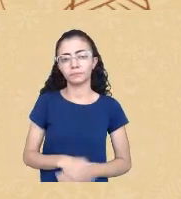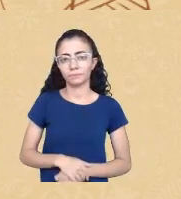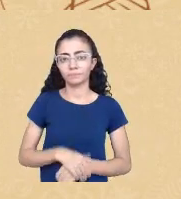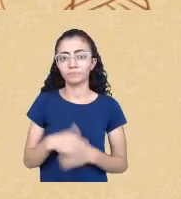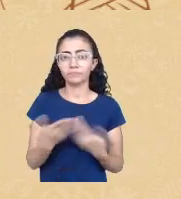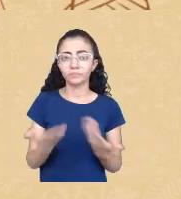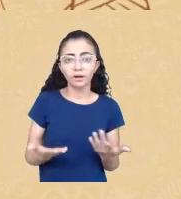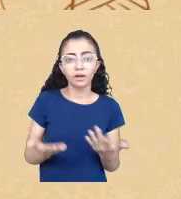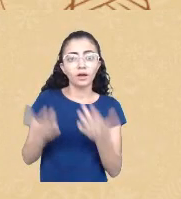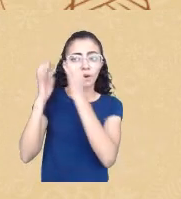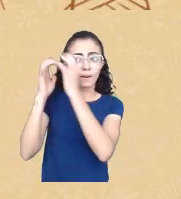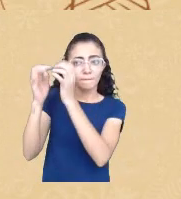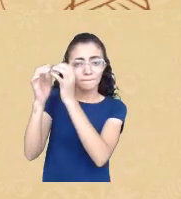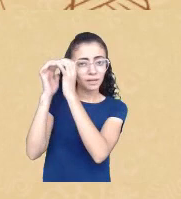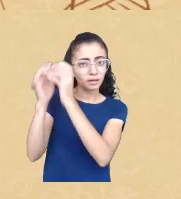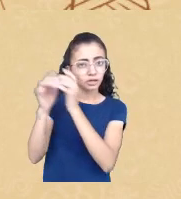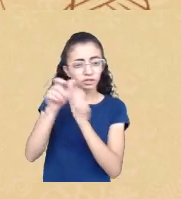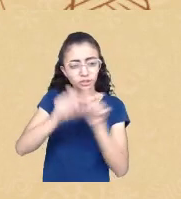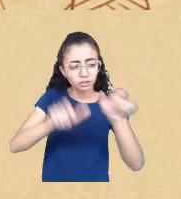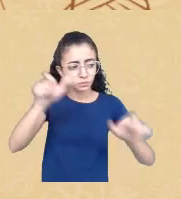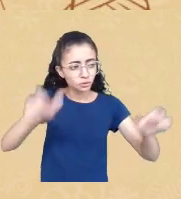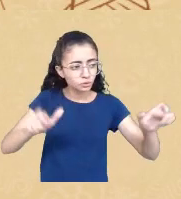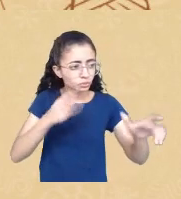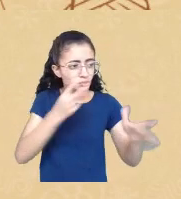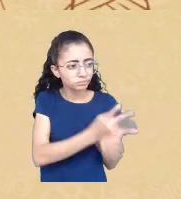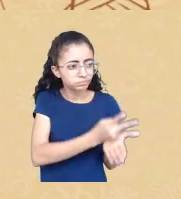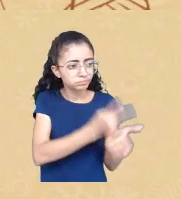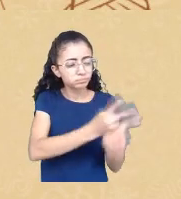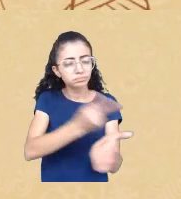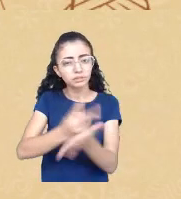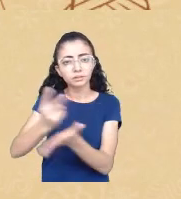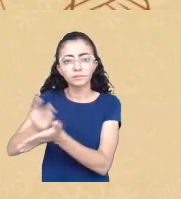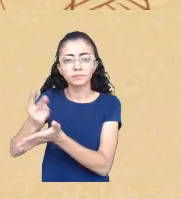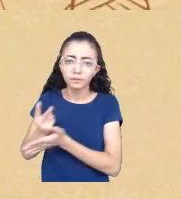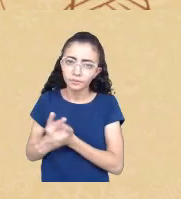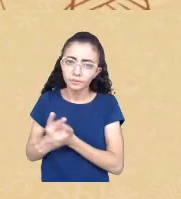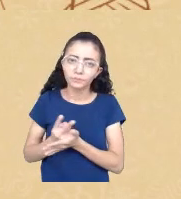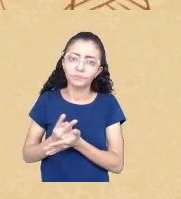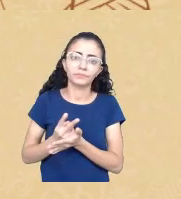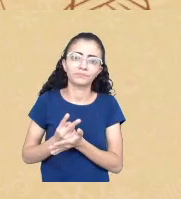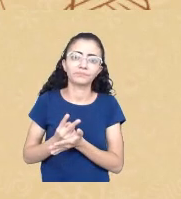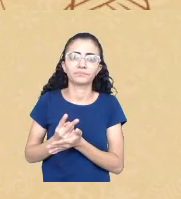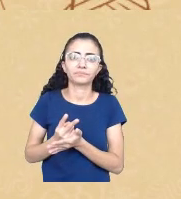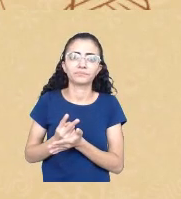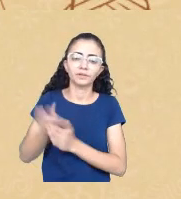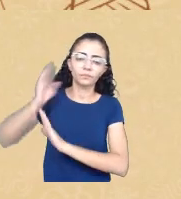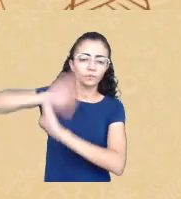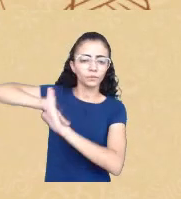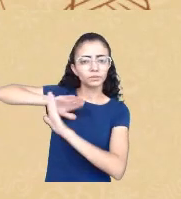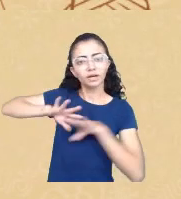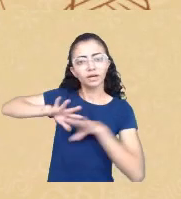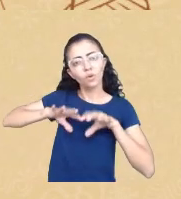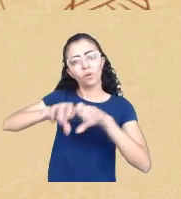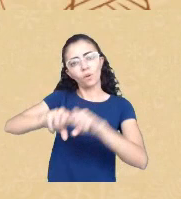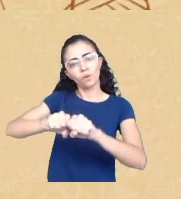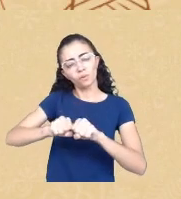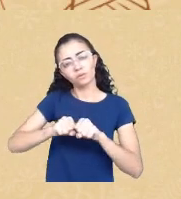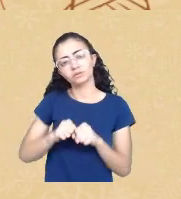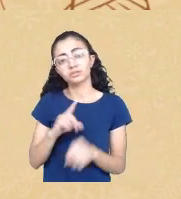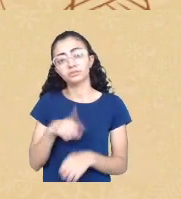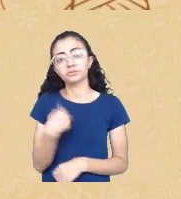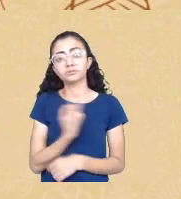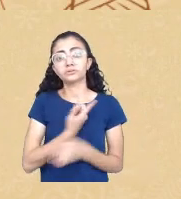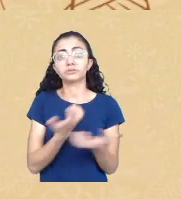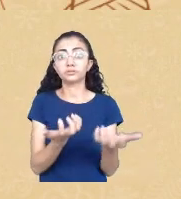formadas no processo da colonialidade se nós queremos realmente um